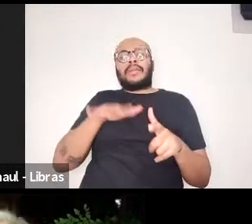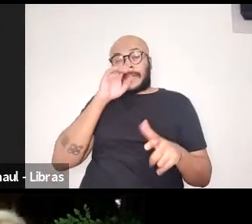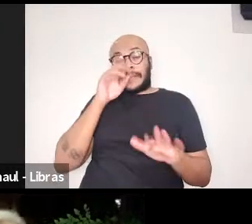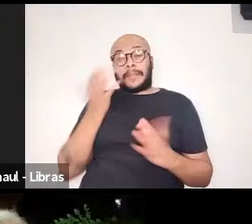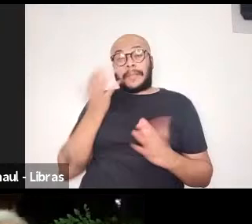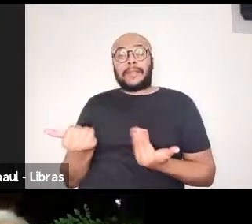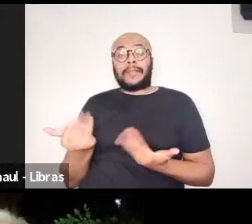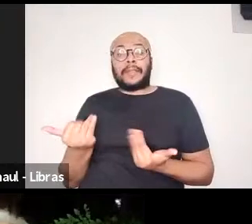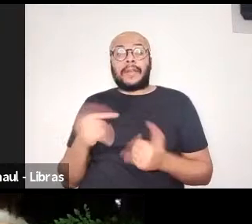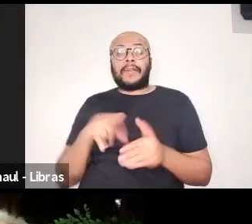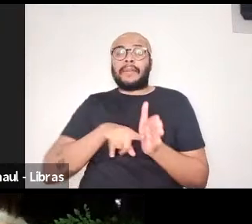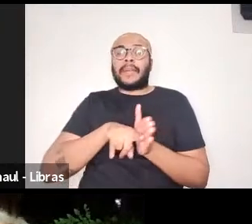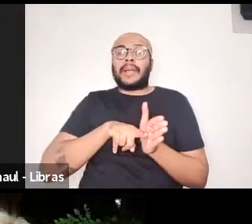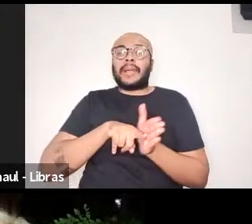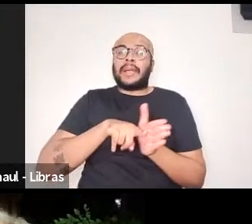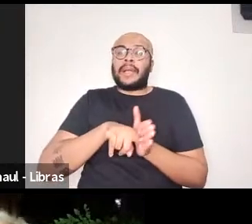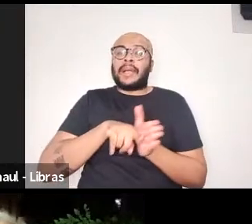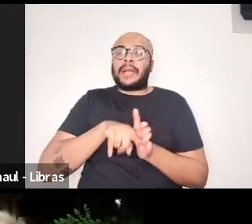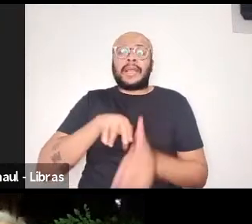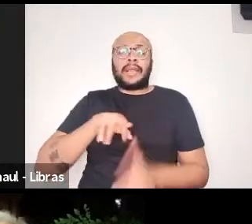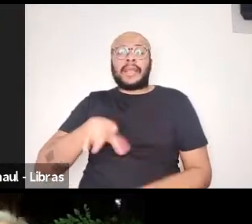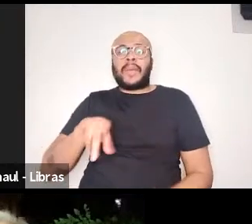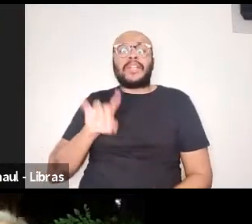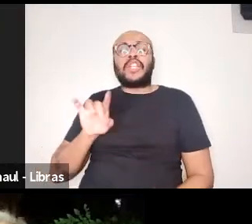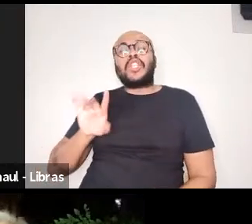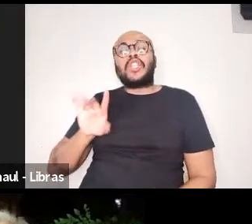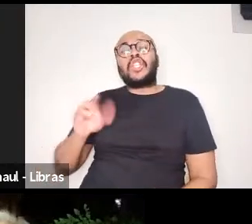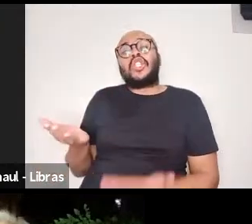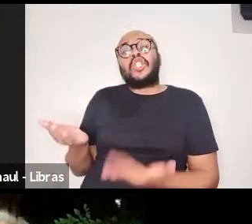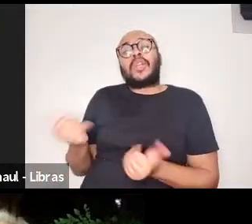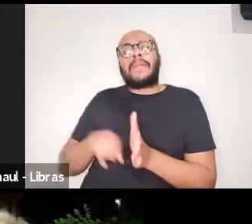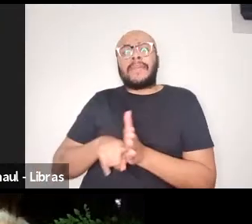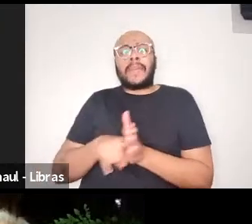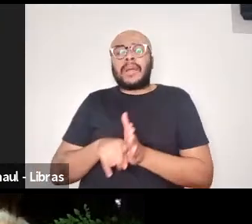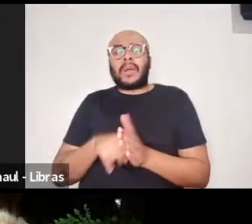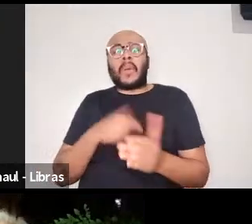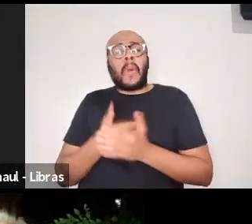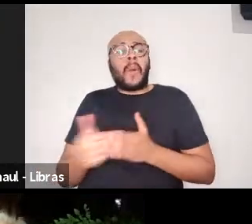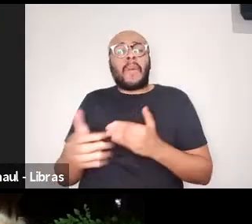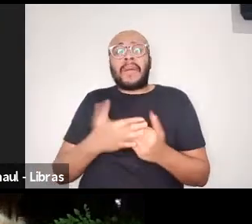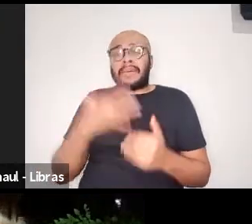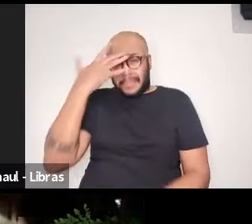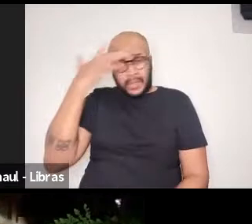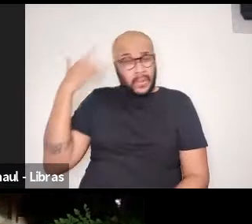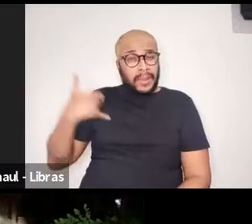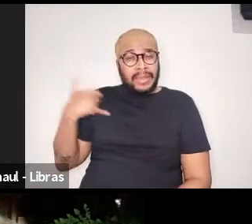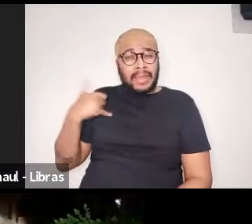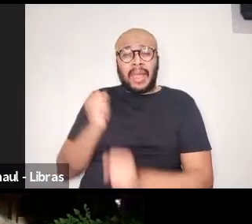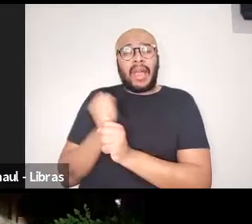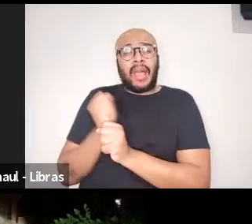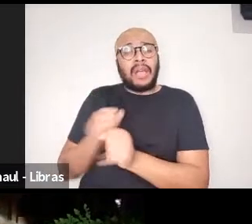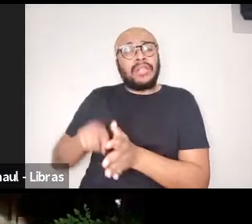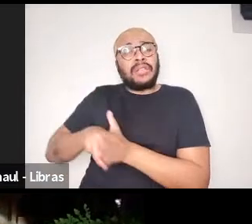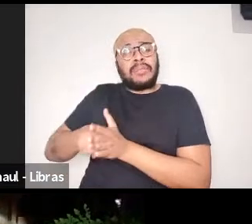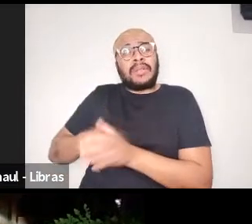pesquisadores, pesquisadoras. A resenha é um gênero para todos nós.